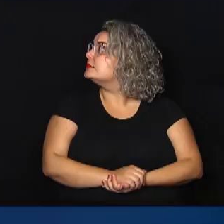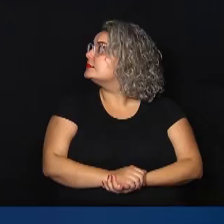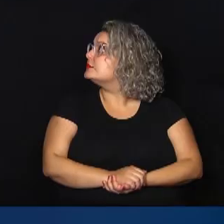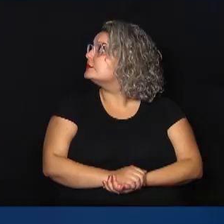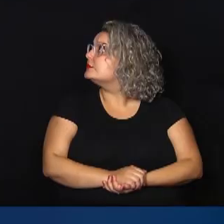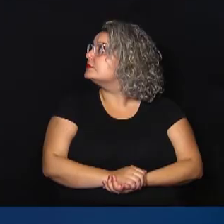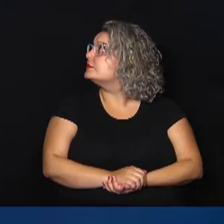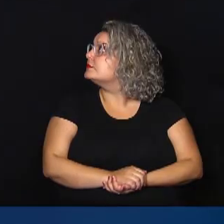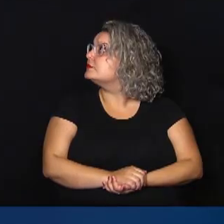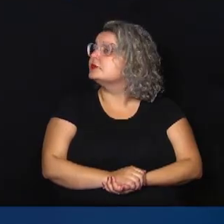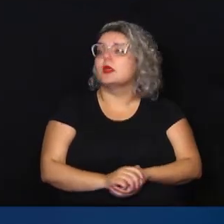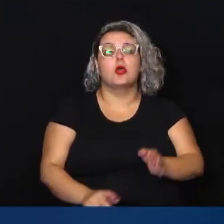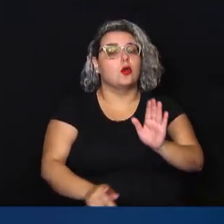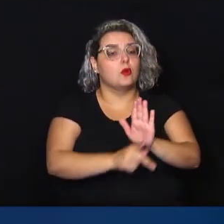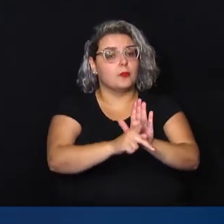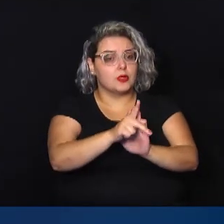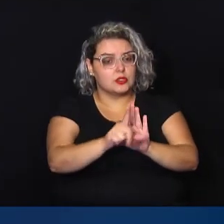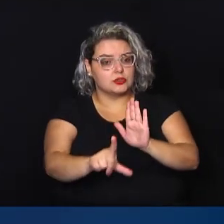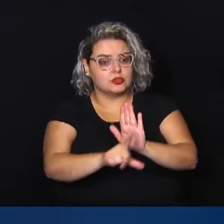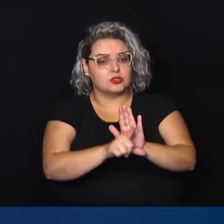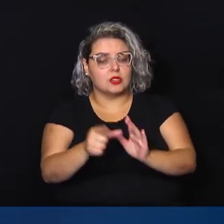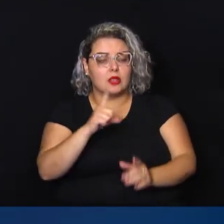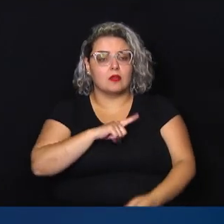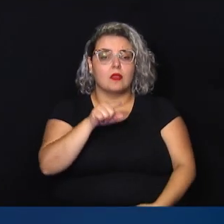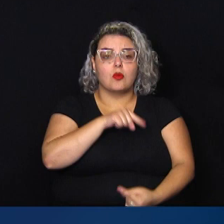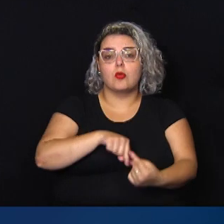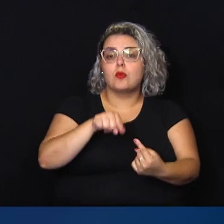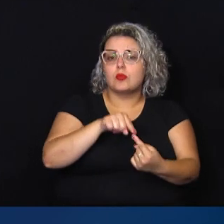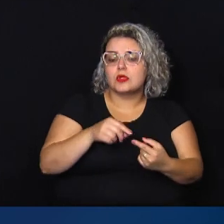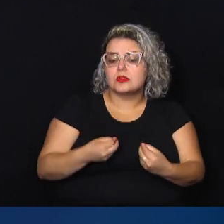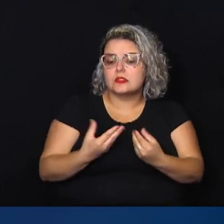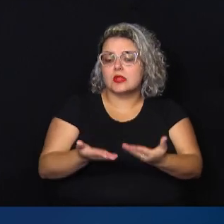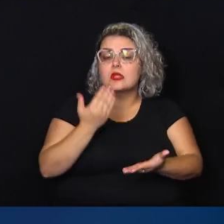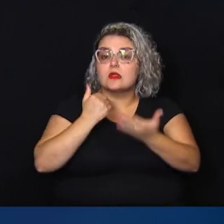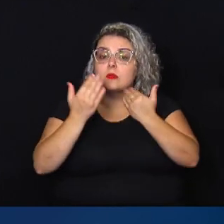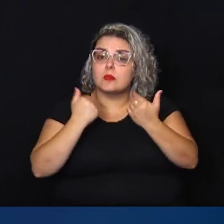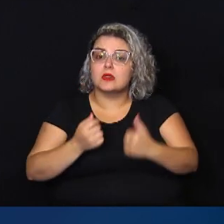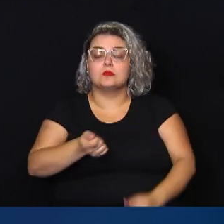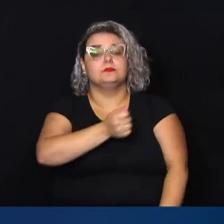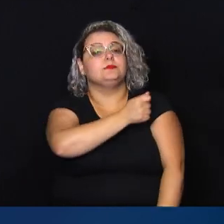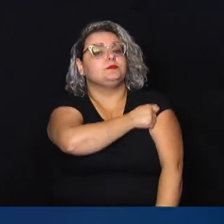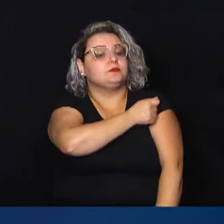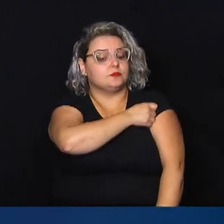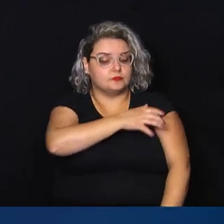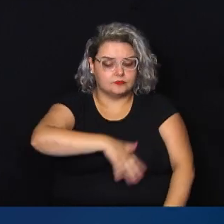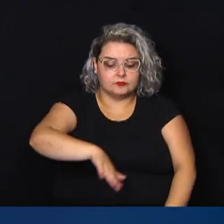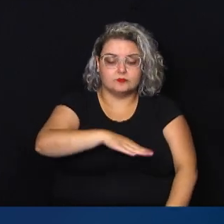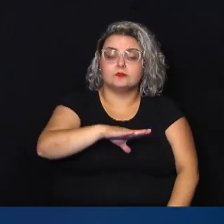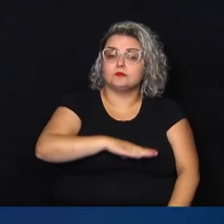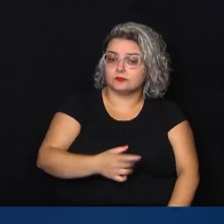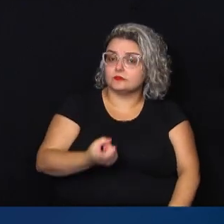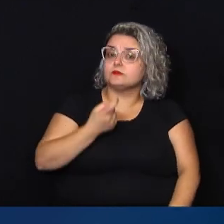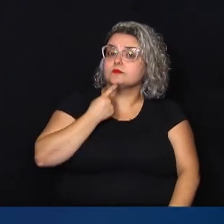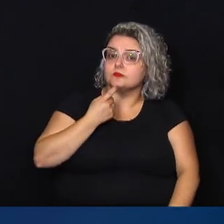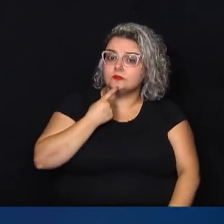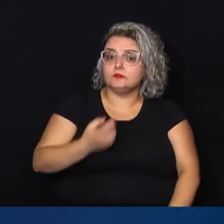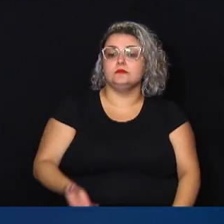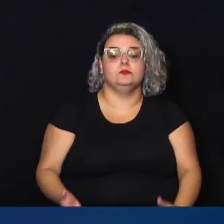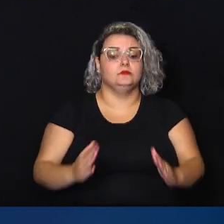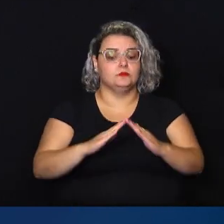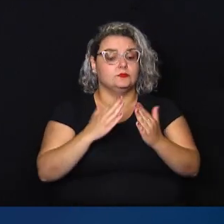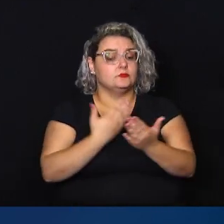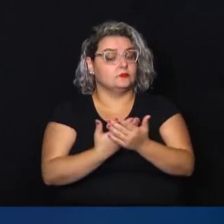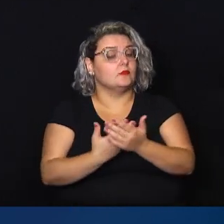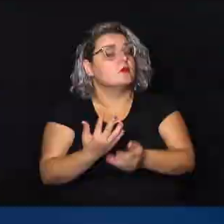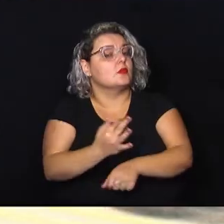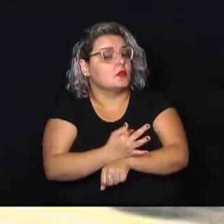O projeto de lei tem a finalidade de fornecer merenda escolar aos alunos da rede pública municipal durante os períodos de férias